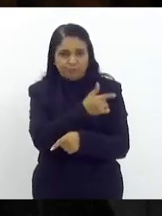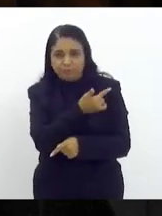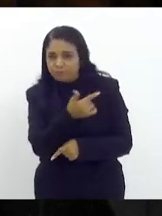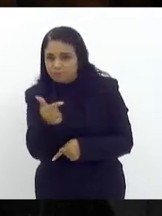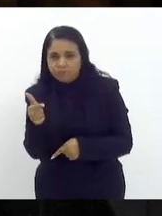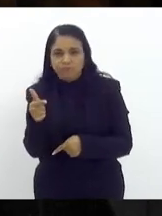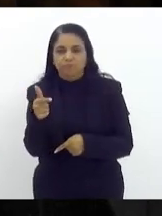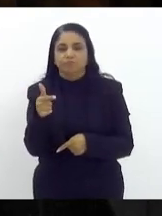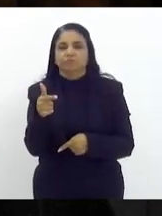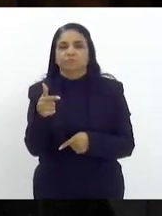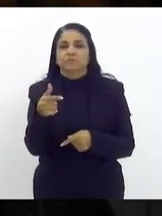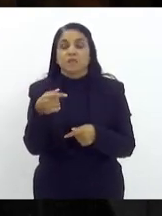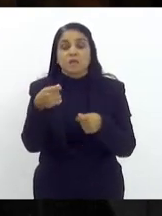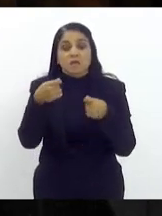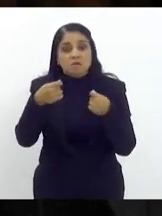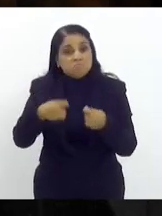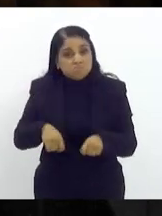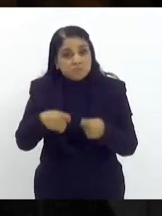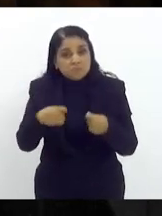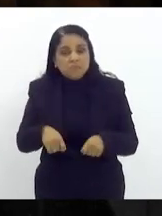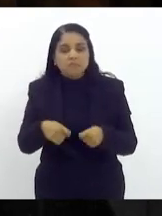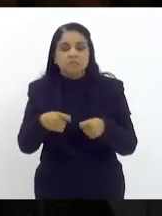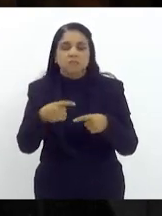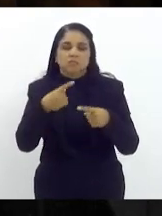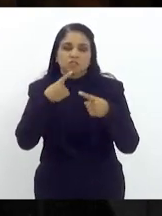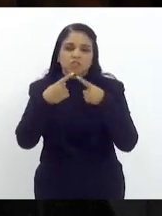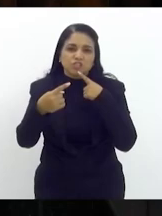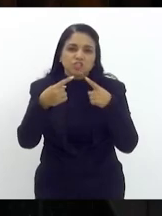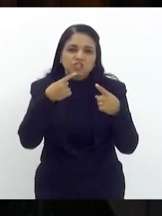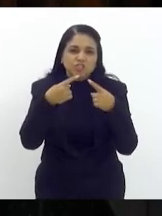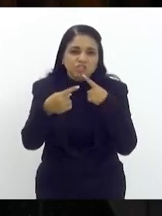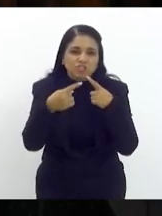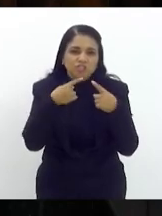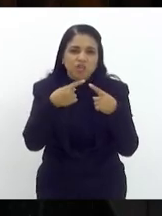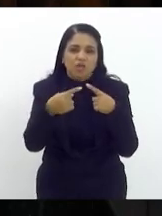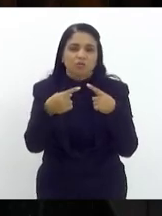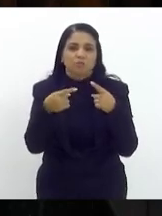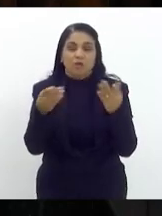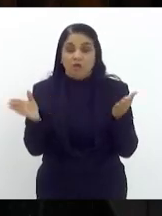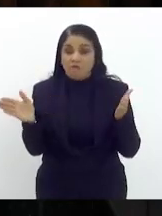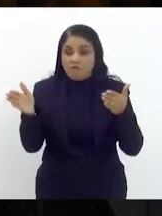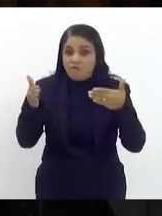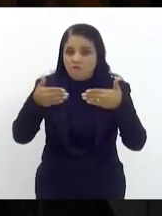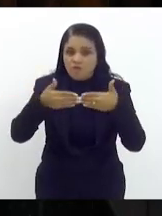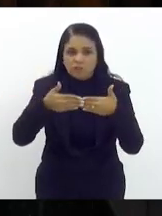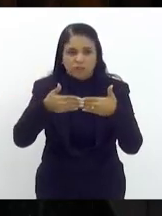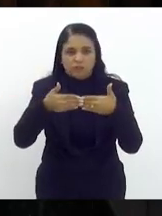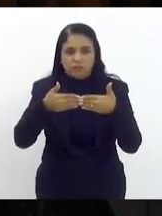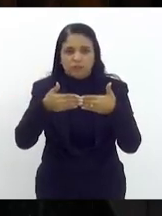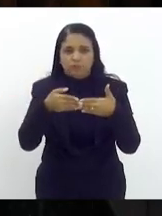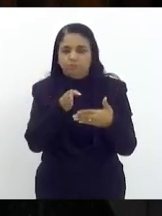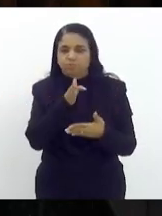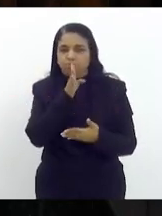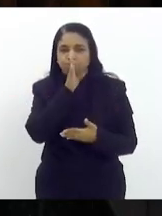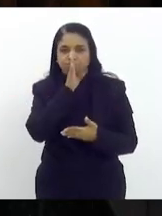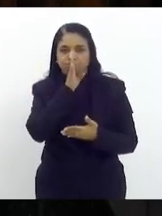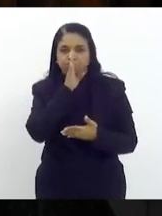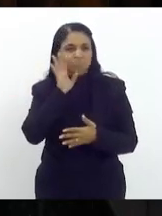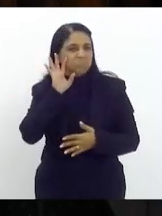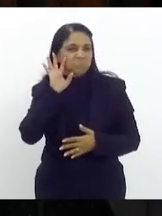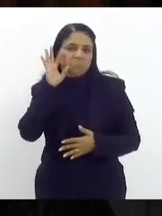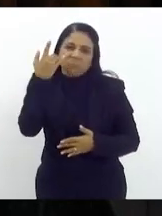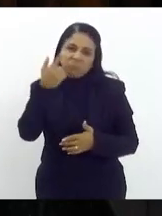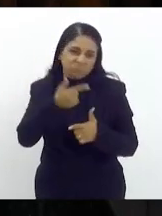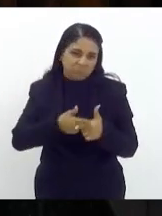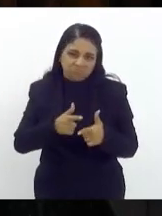de reabrir esse diálogo não é fechando portas que vai se resolver o